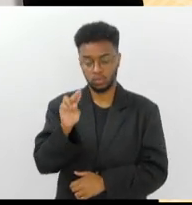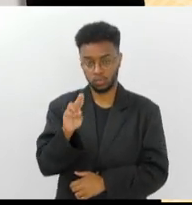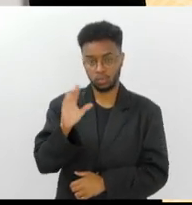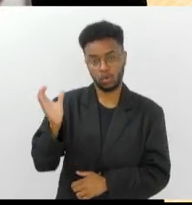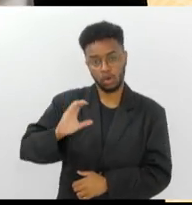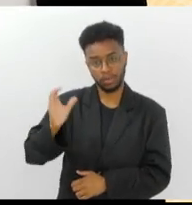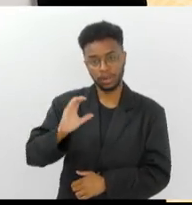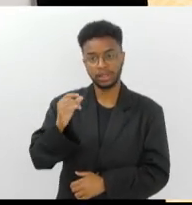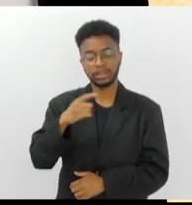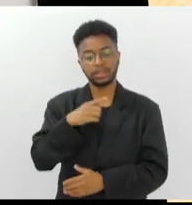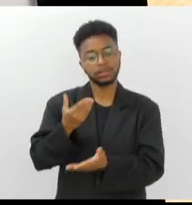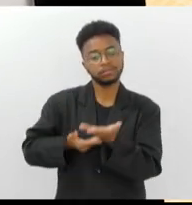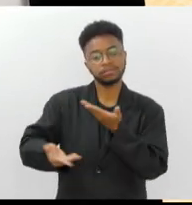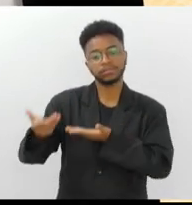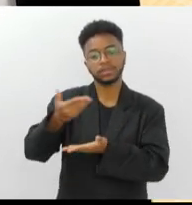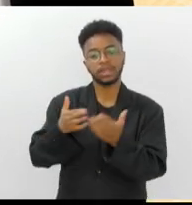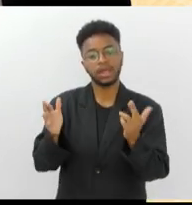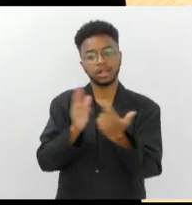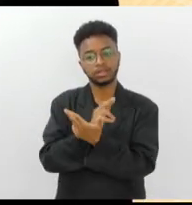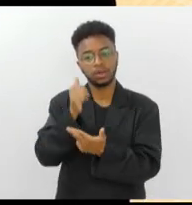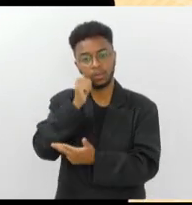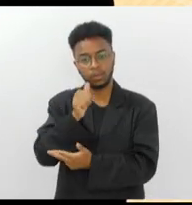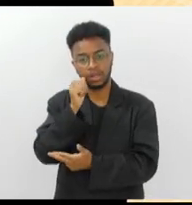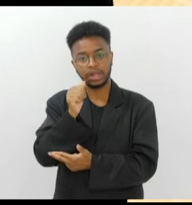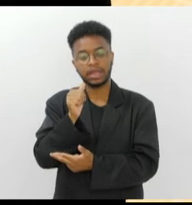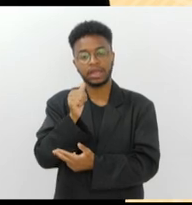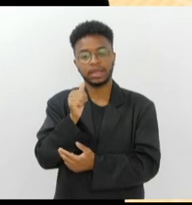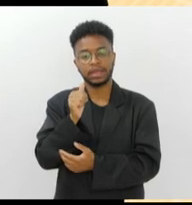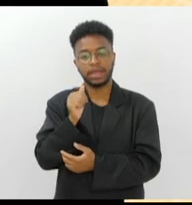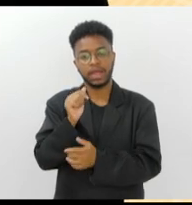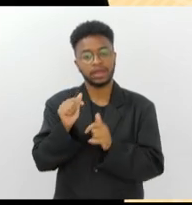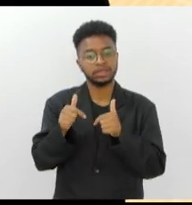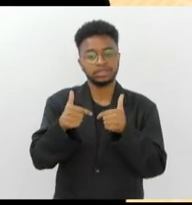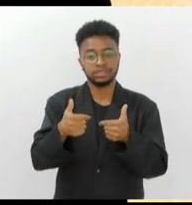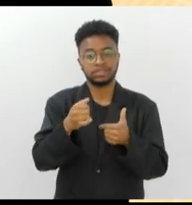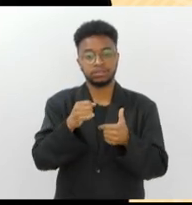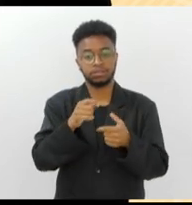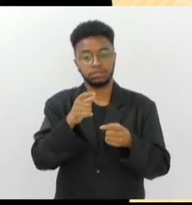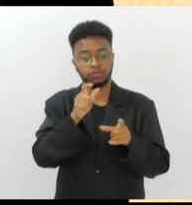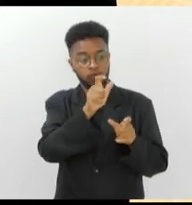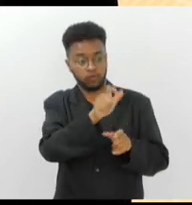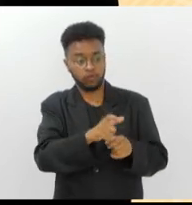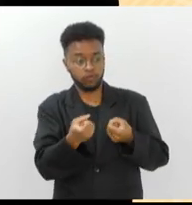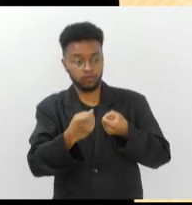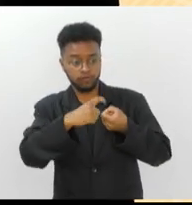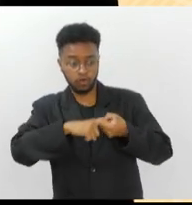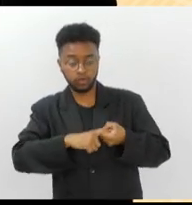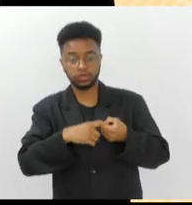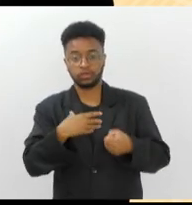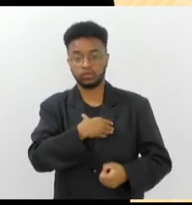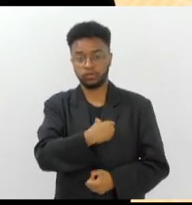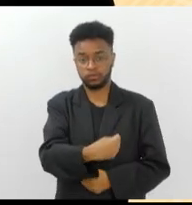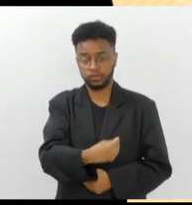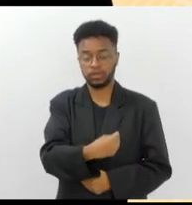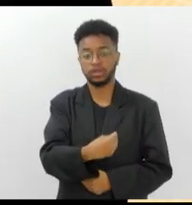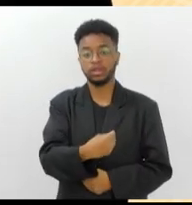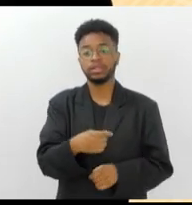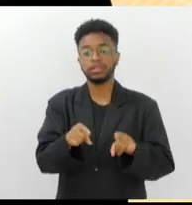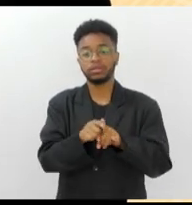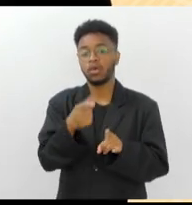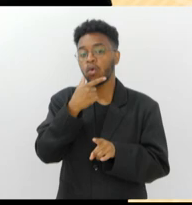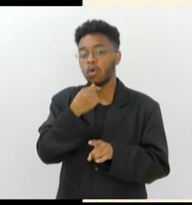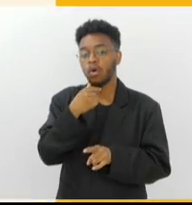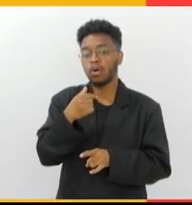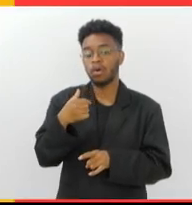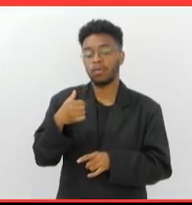relação entre uma mulher lidando com a volta do filho, condenado por assassinato para casa e um homem 20 anos mais novo que está